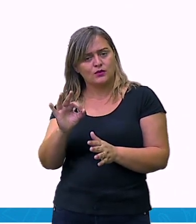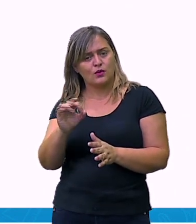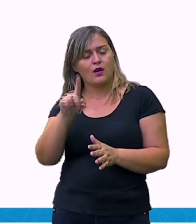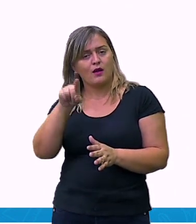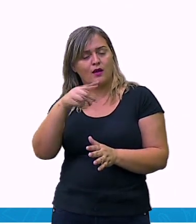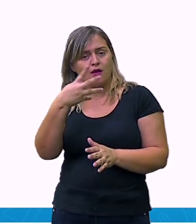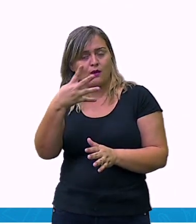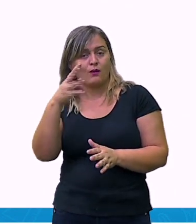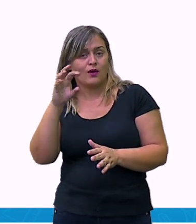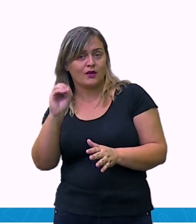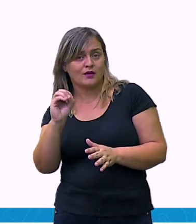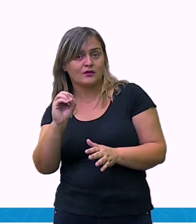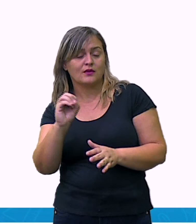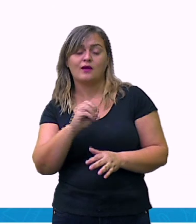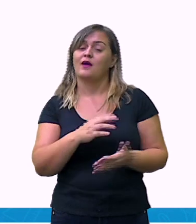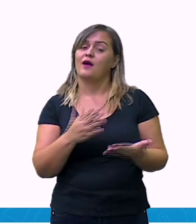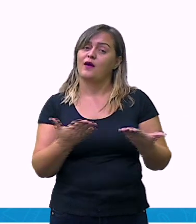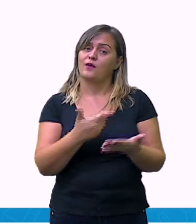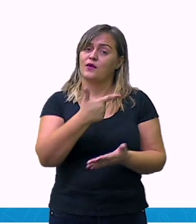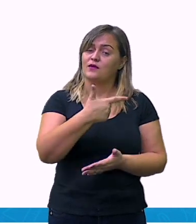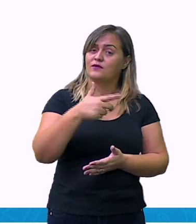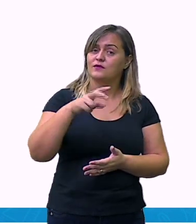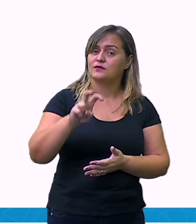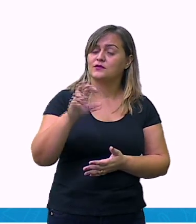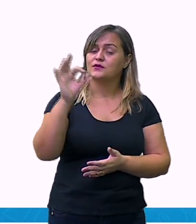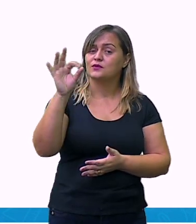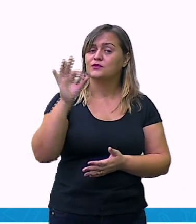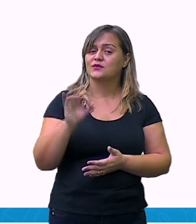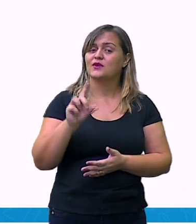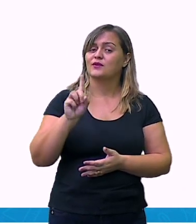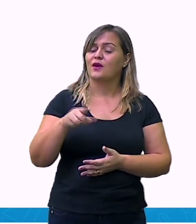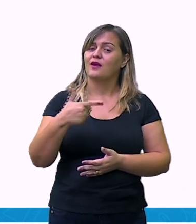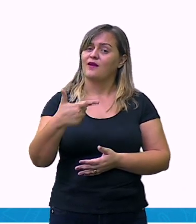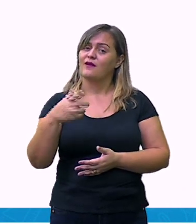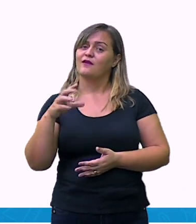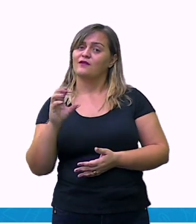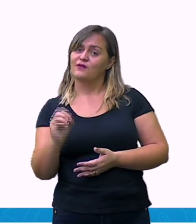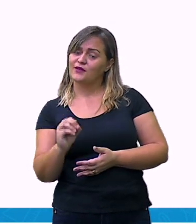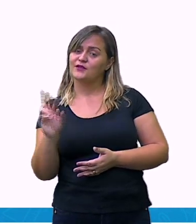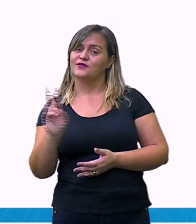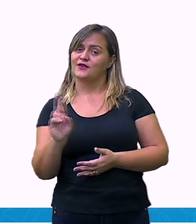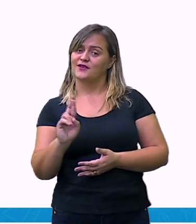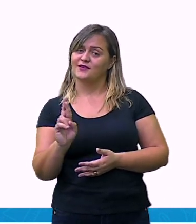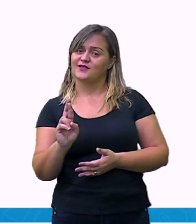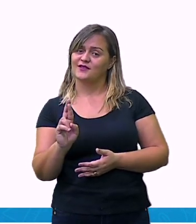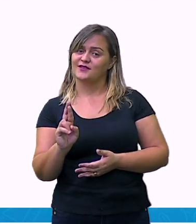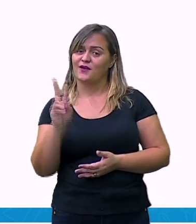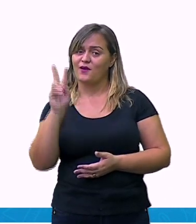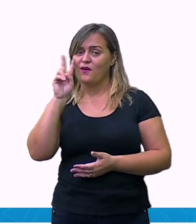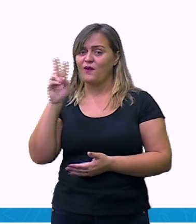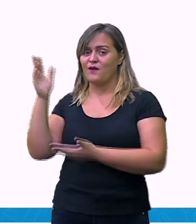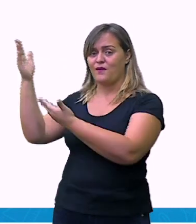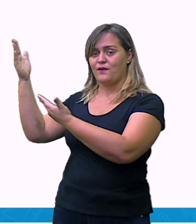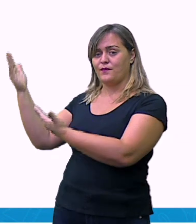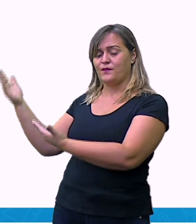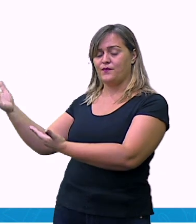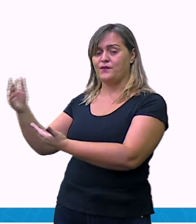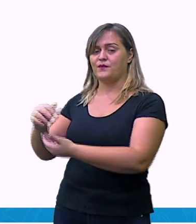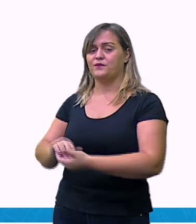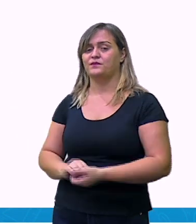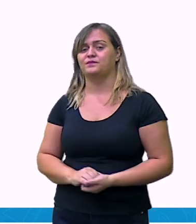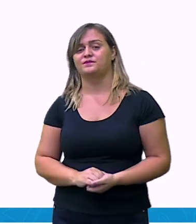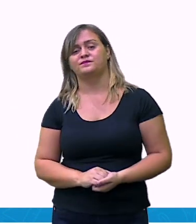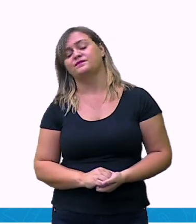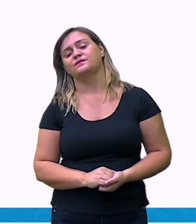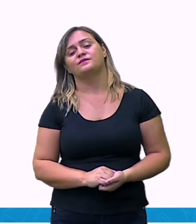Vinte reais. Vamos para a próxima. Dez por cento de seiscentos, sessenta reais. Cinco por cento de